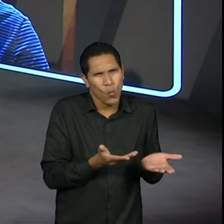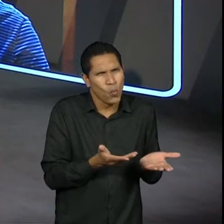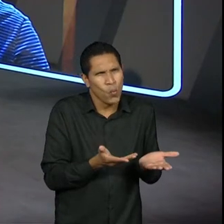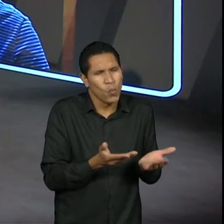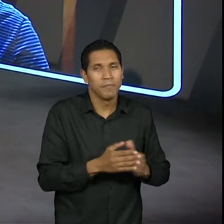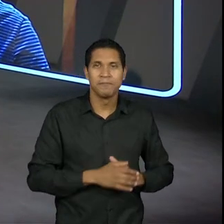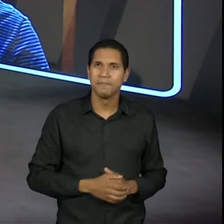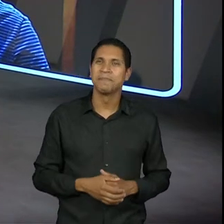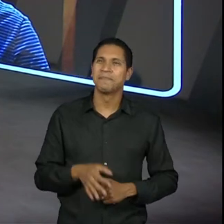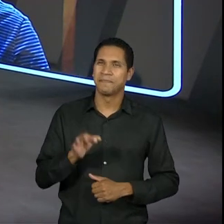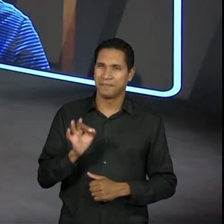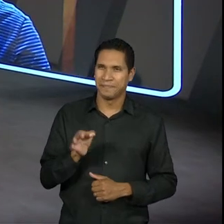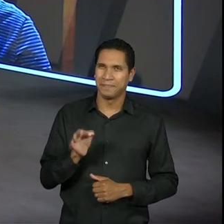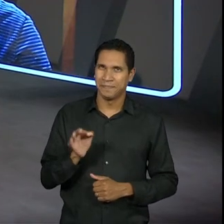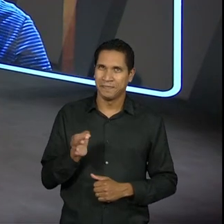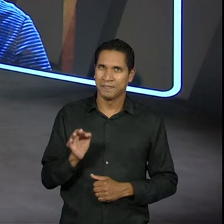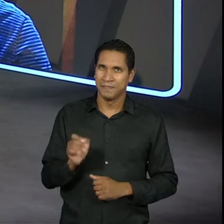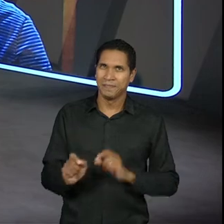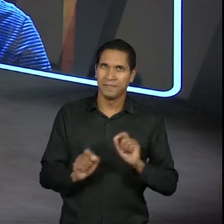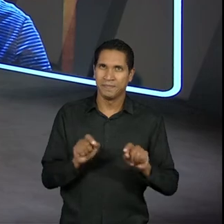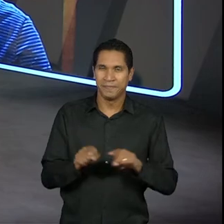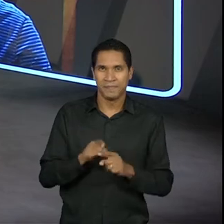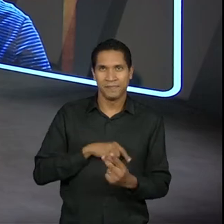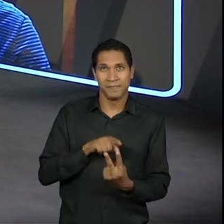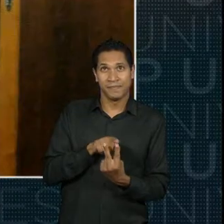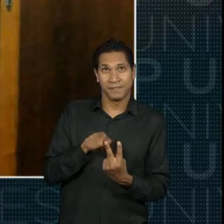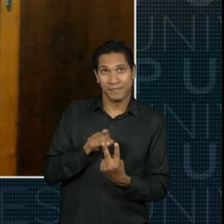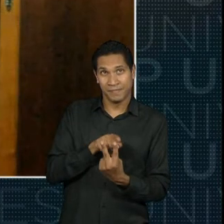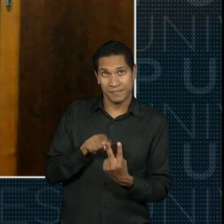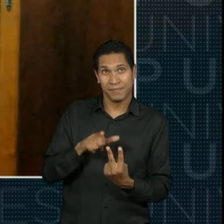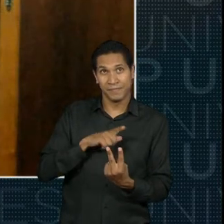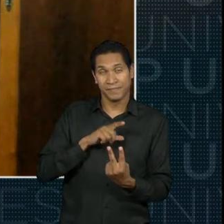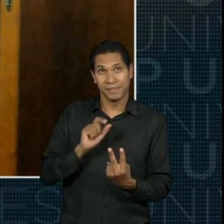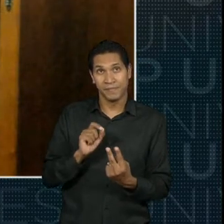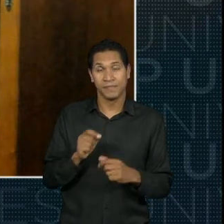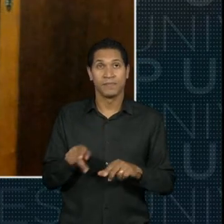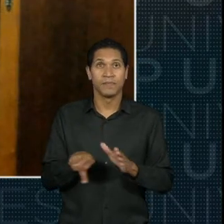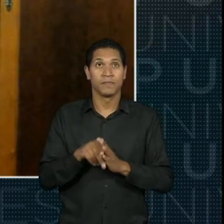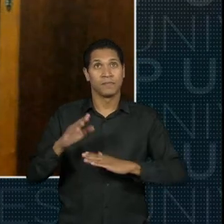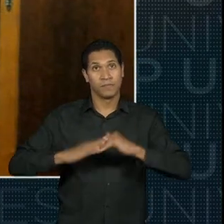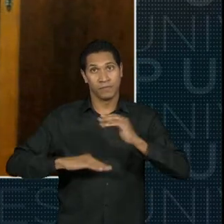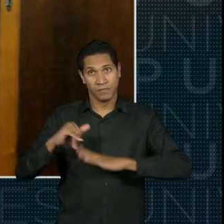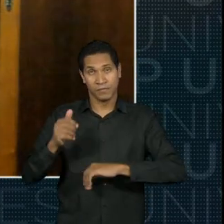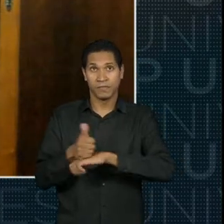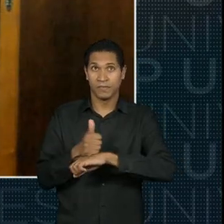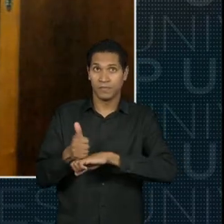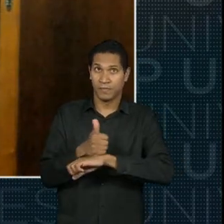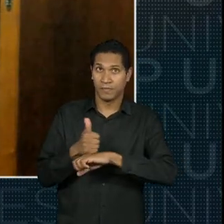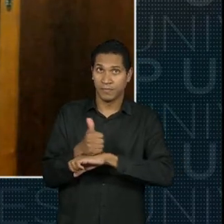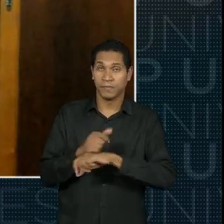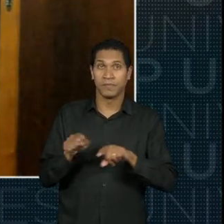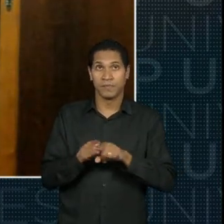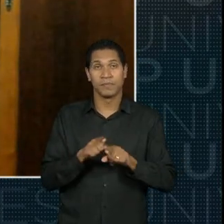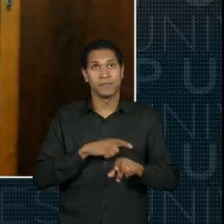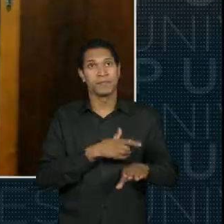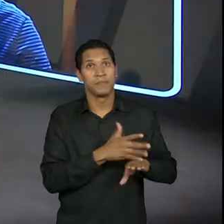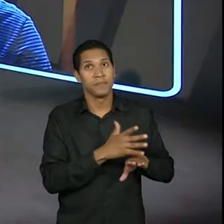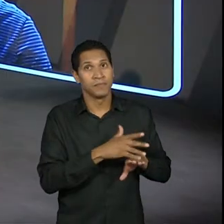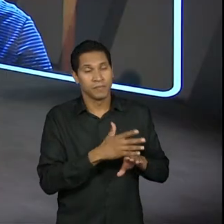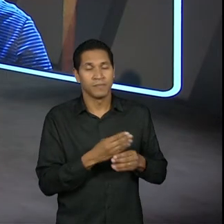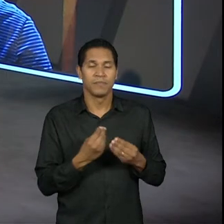Sim. A documentação das duas modalidades de atividade prática profissional vão estar disponibilizadas no manual do aluno.